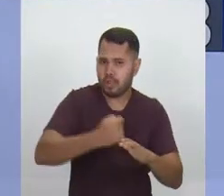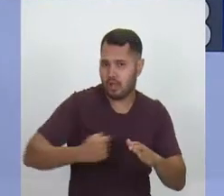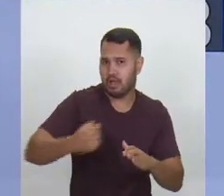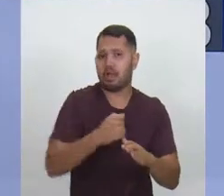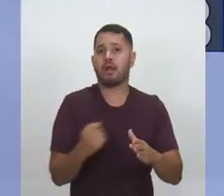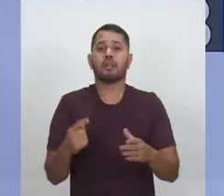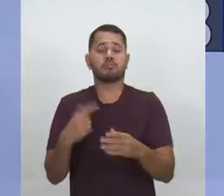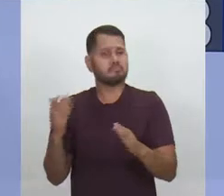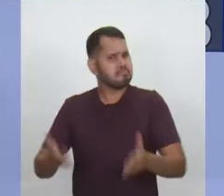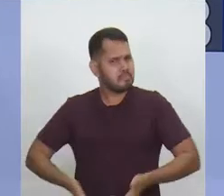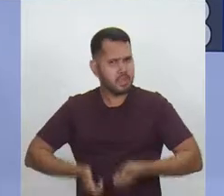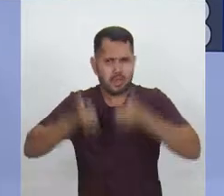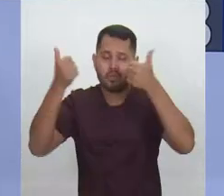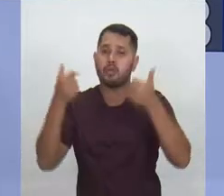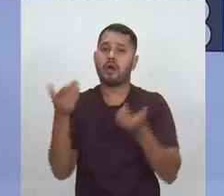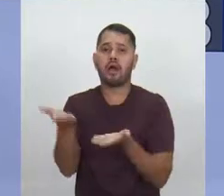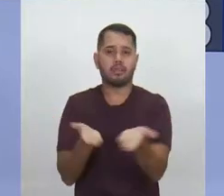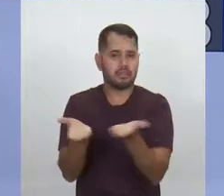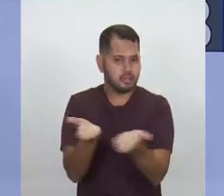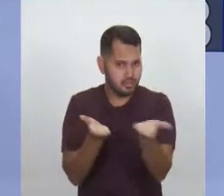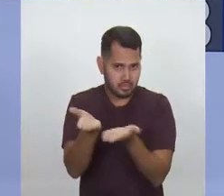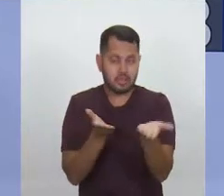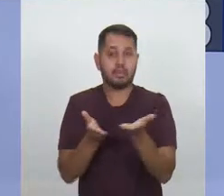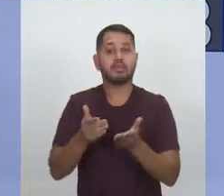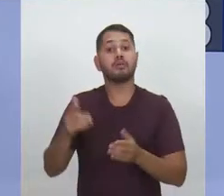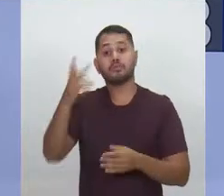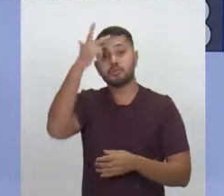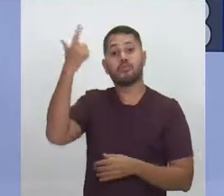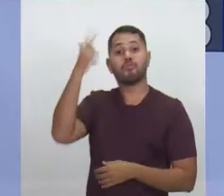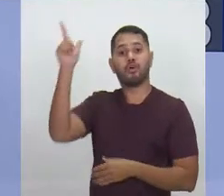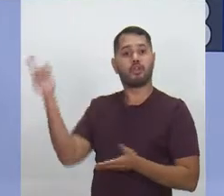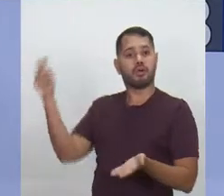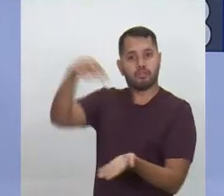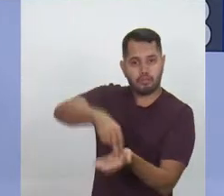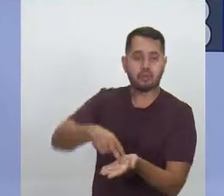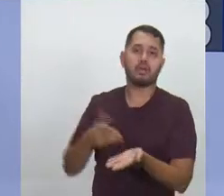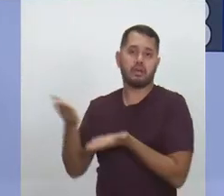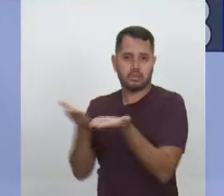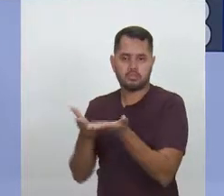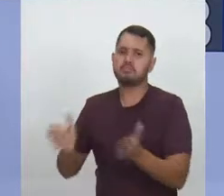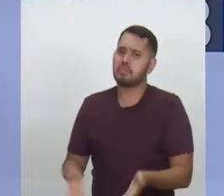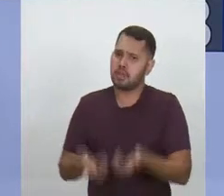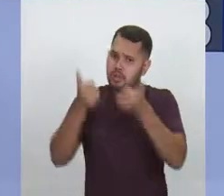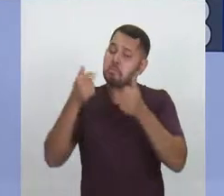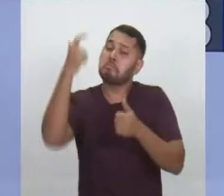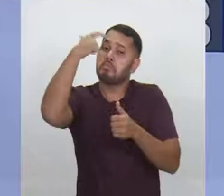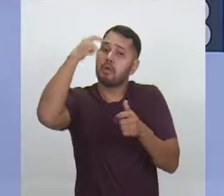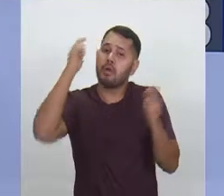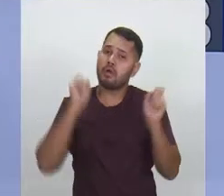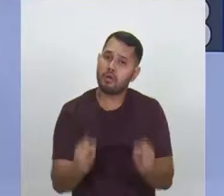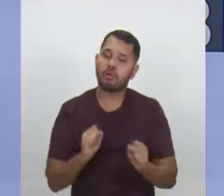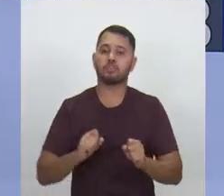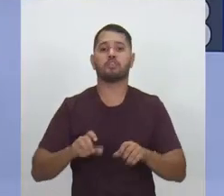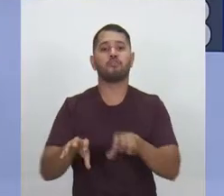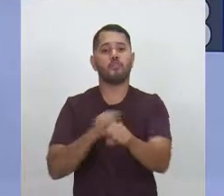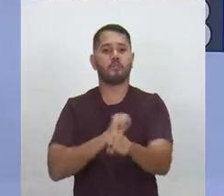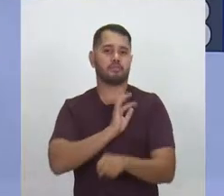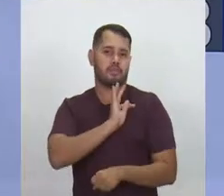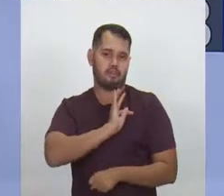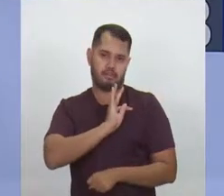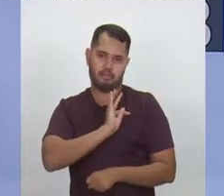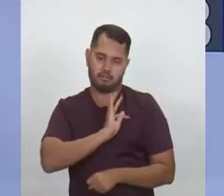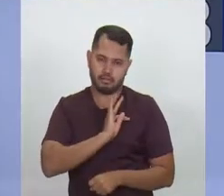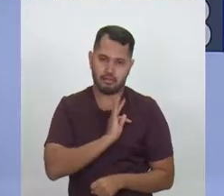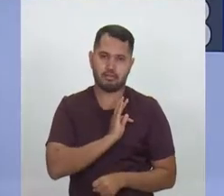melhorar muito o atendimento que é prestado ao turista aqui no Estado do Amazonas. E, portanto, essa pode ser uma formação técnica a nível